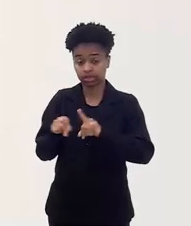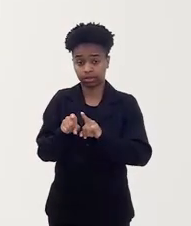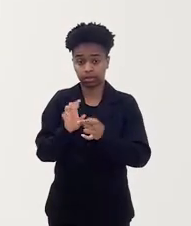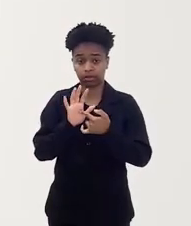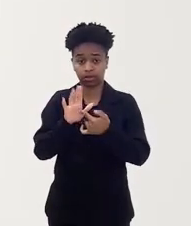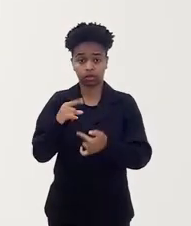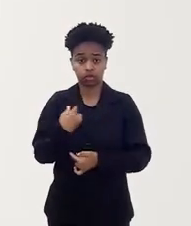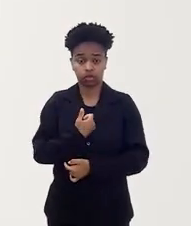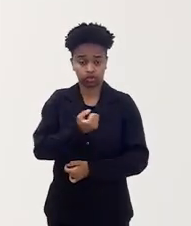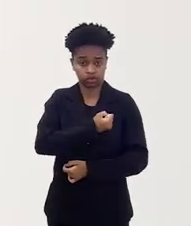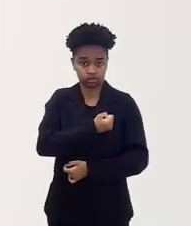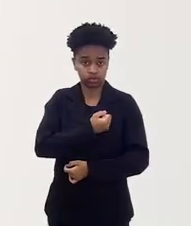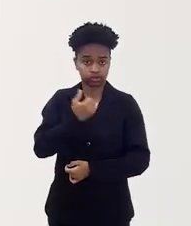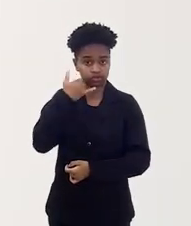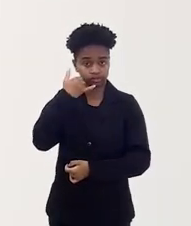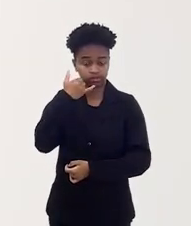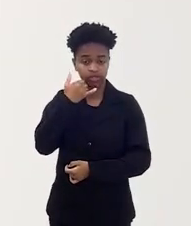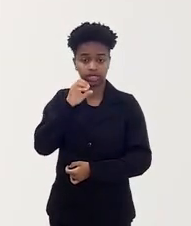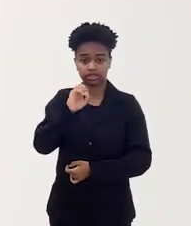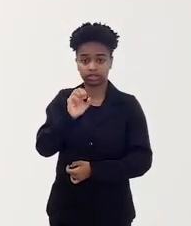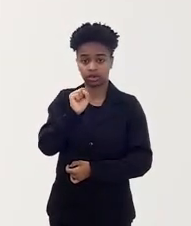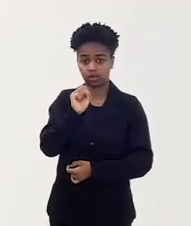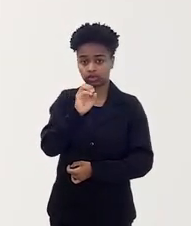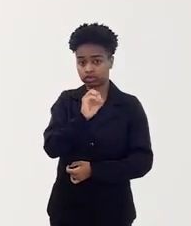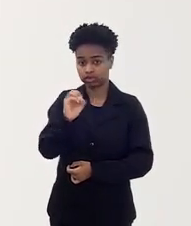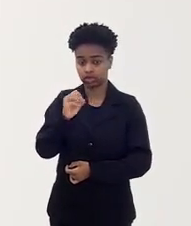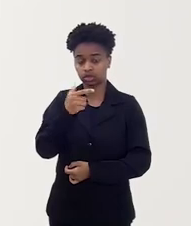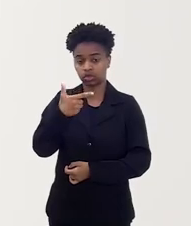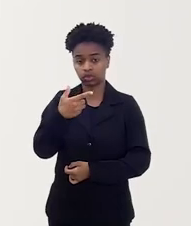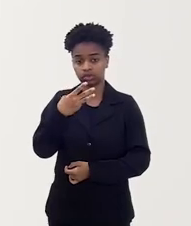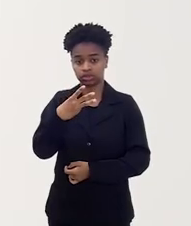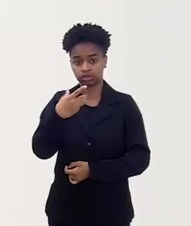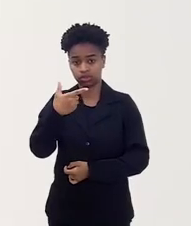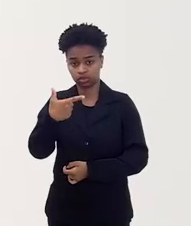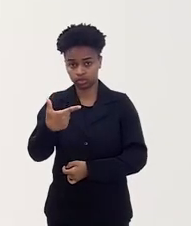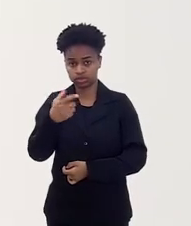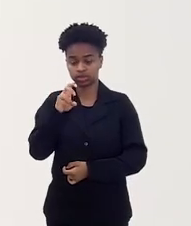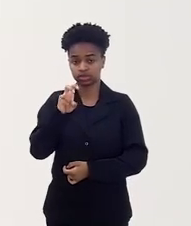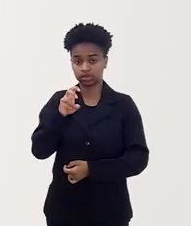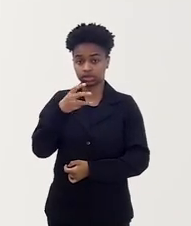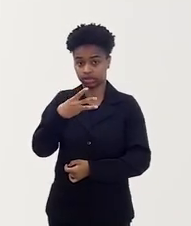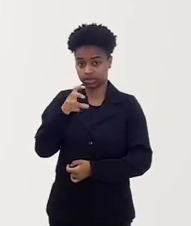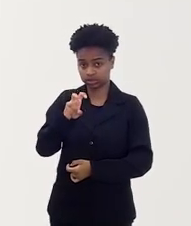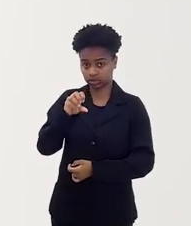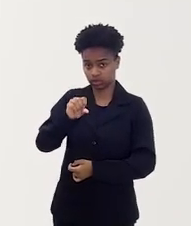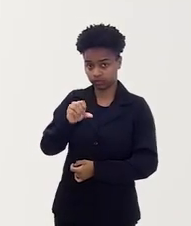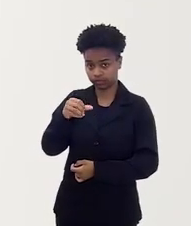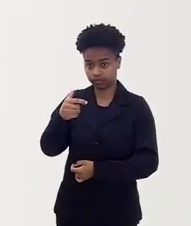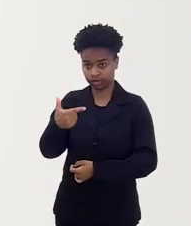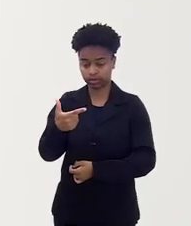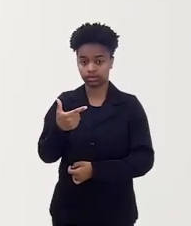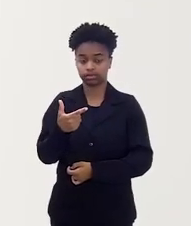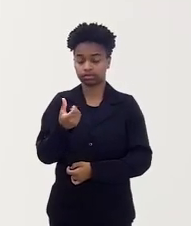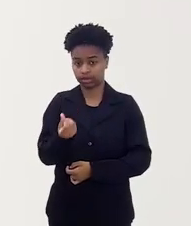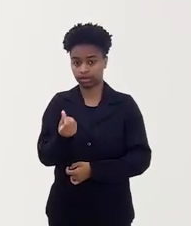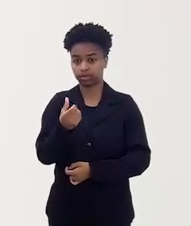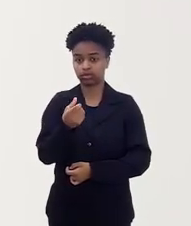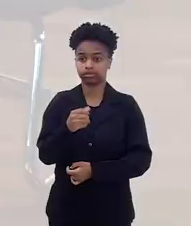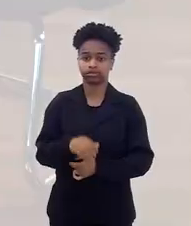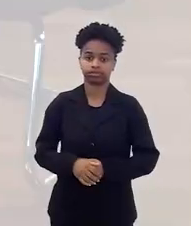portanto, o nosso telefone, que é o 0800-282-3596. 0800-282